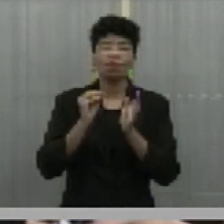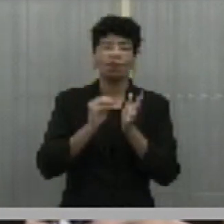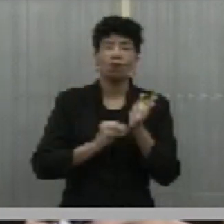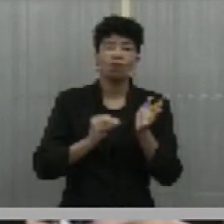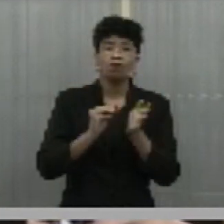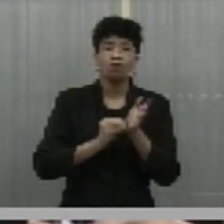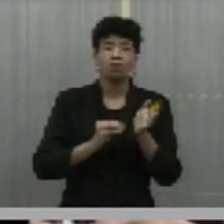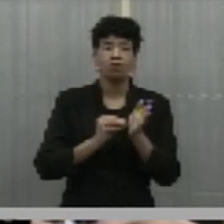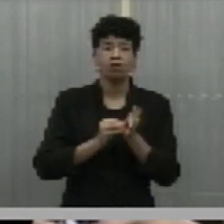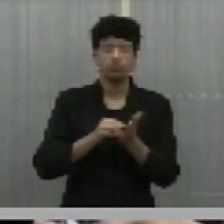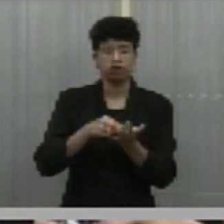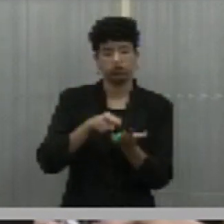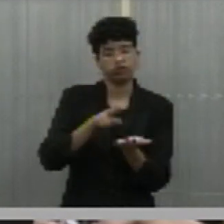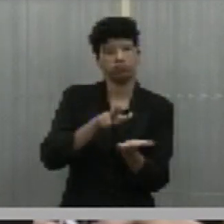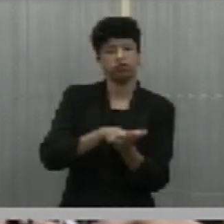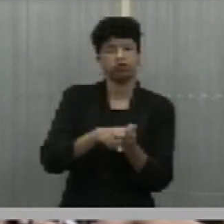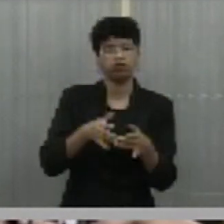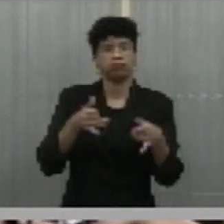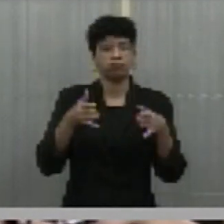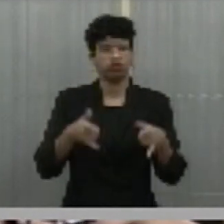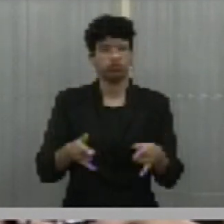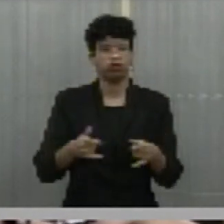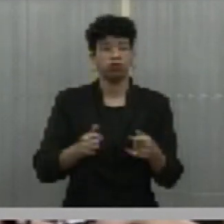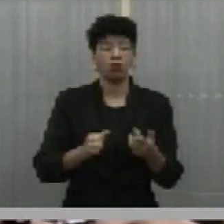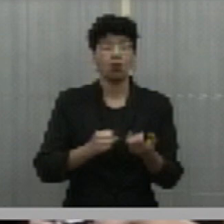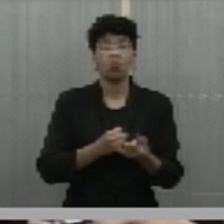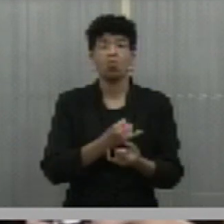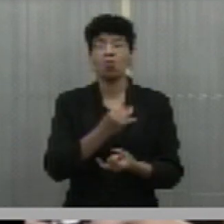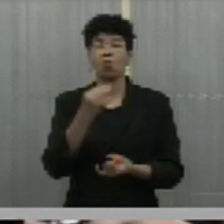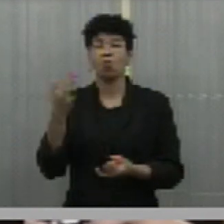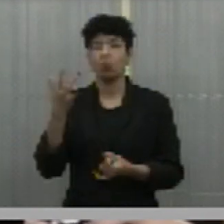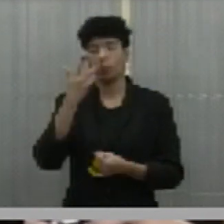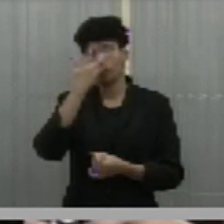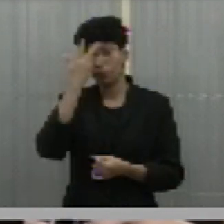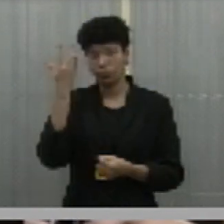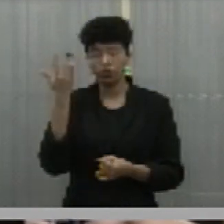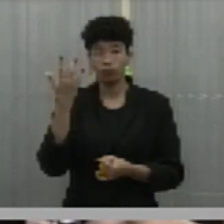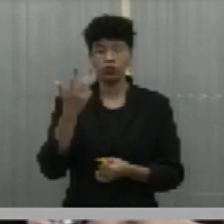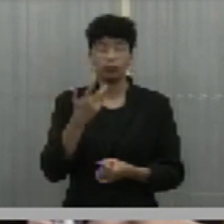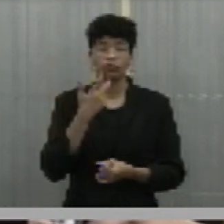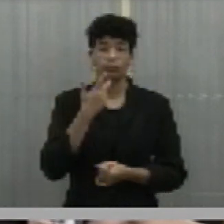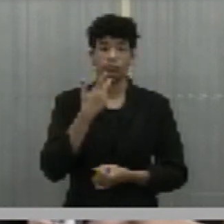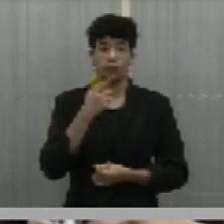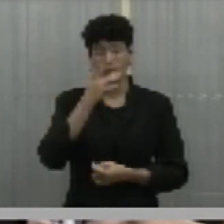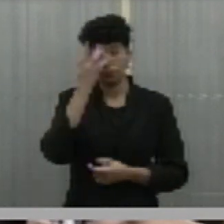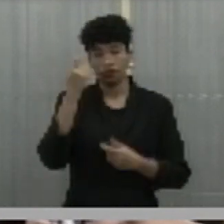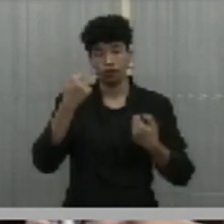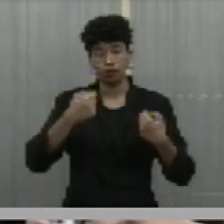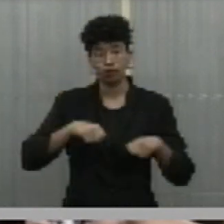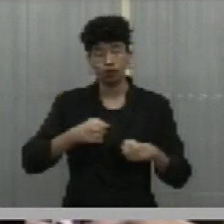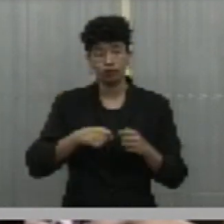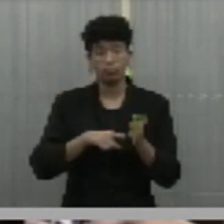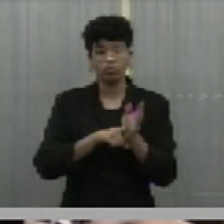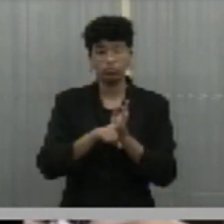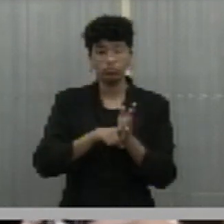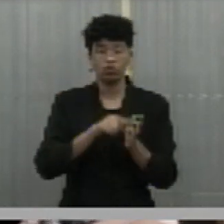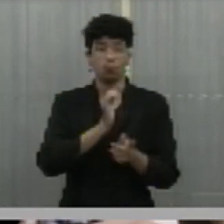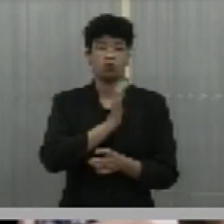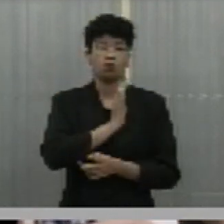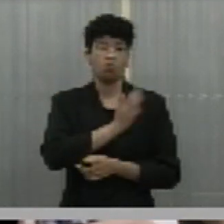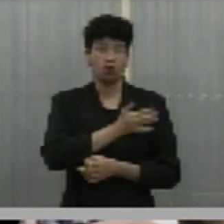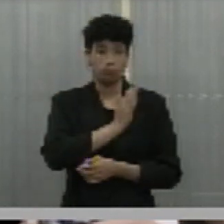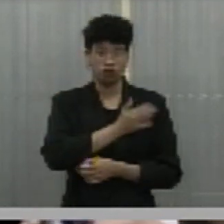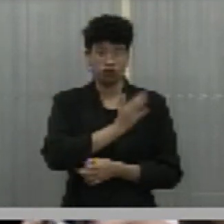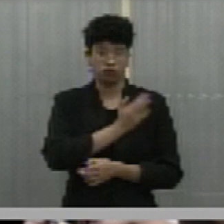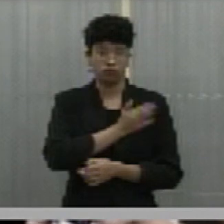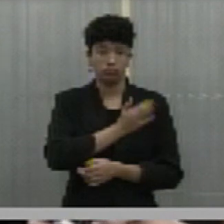leitos suficientes para atender essa demanda. Como o senhor bem citou, uma pessoa que precisa de um cateterismo está lá